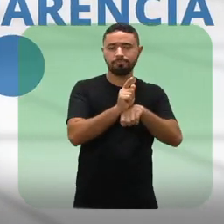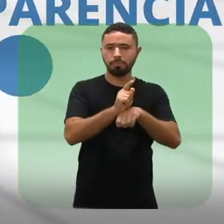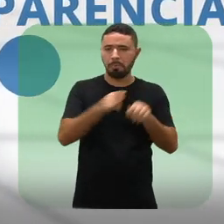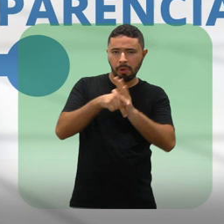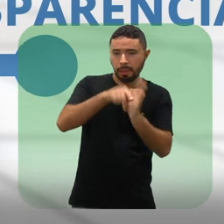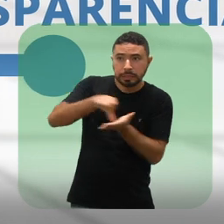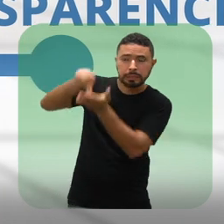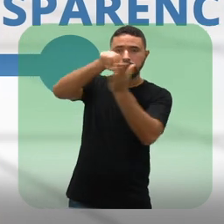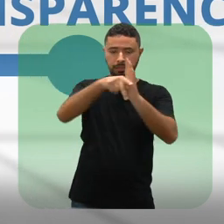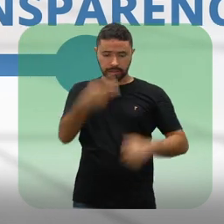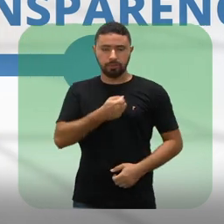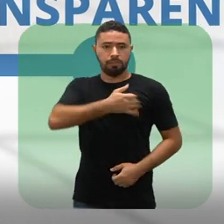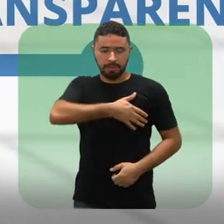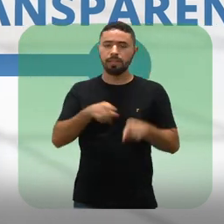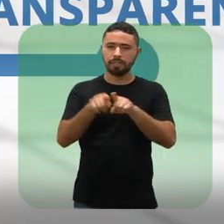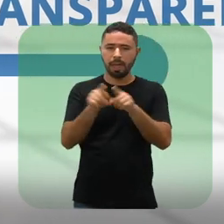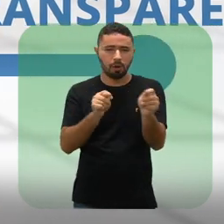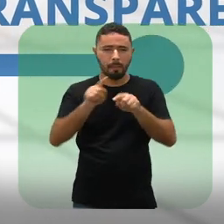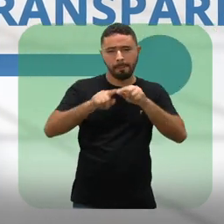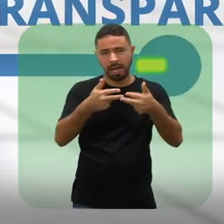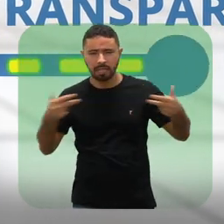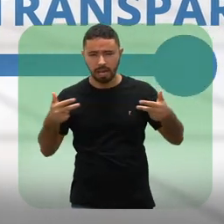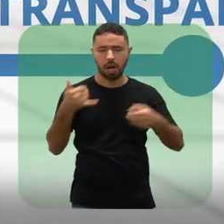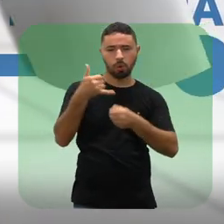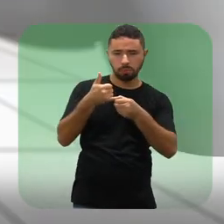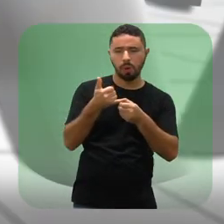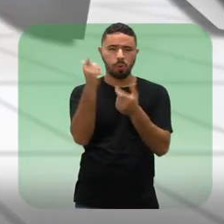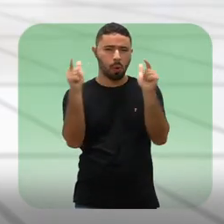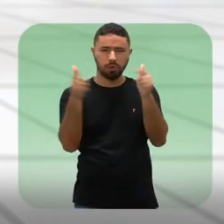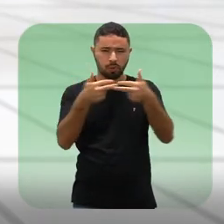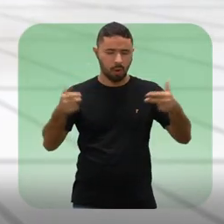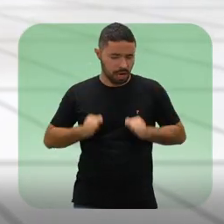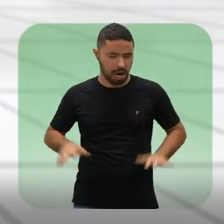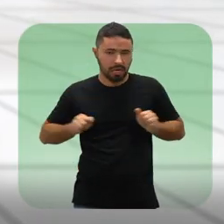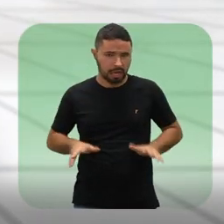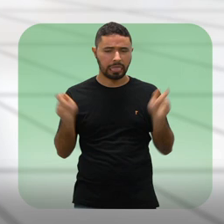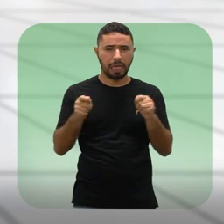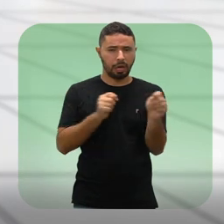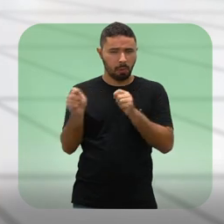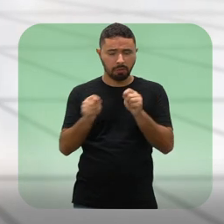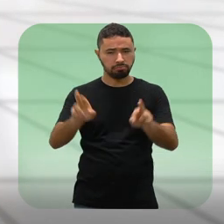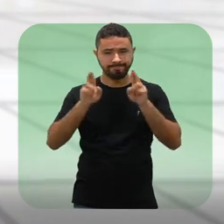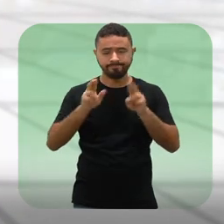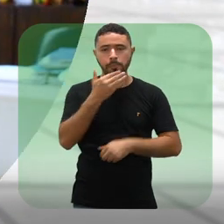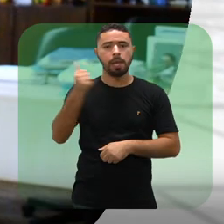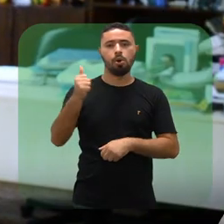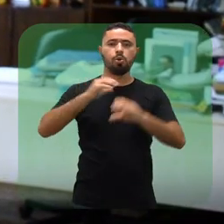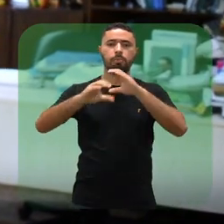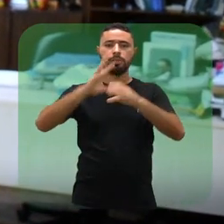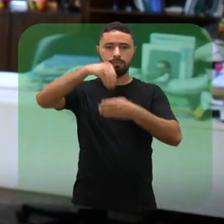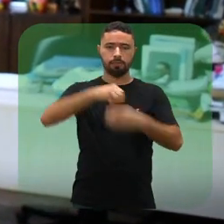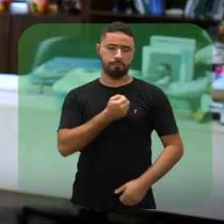bem como economia de material de expediente, de combustível e de outras despesas. Esperamos sensível melhora na comunicação